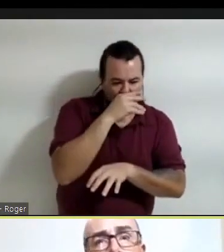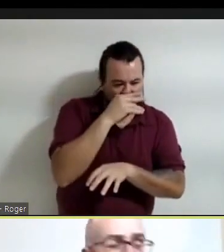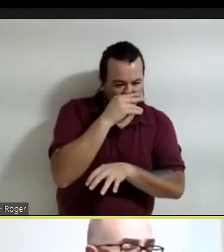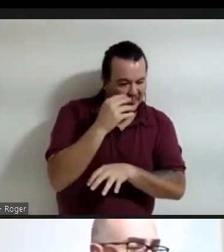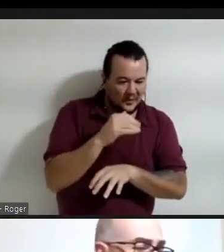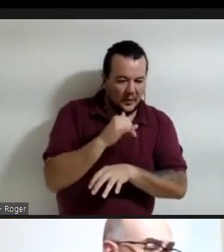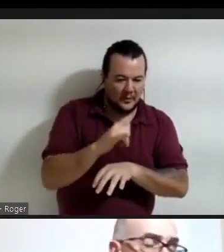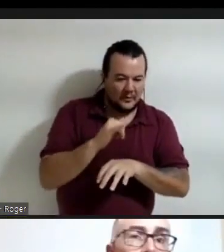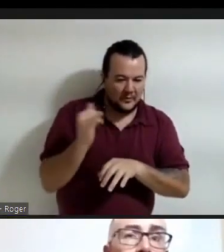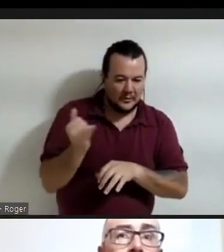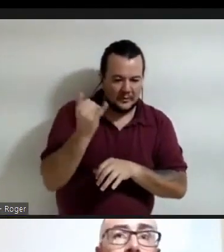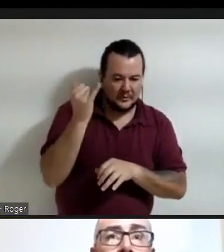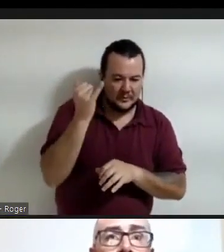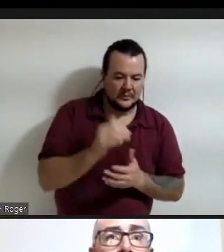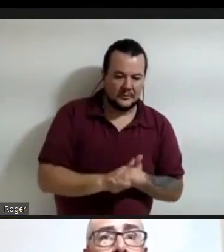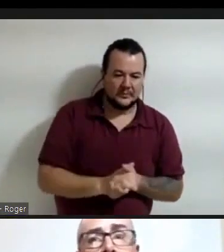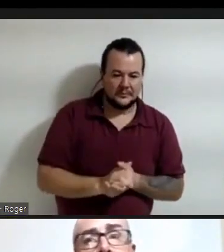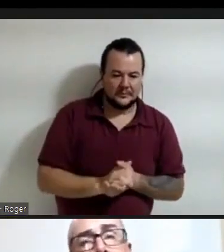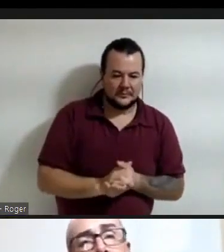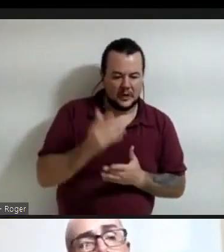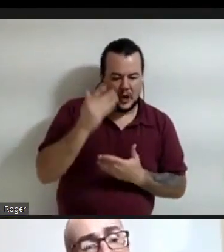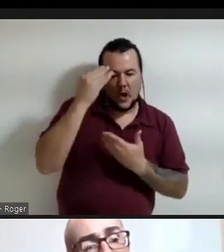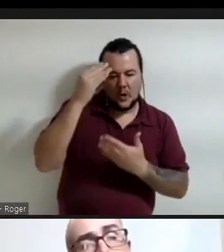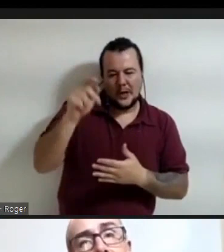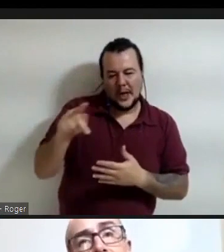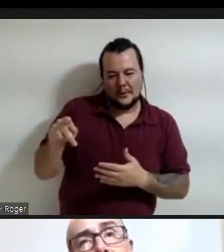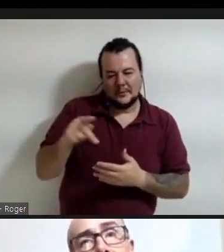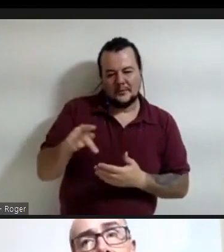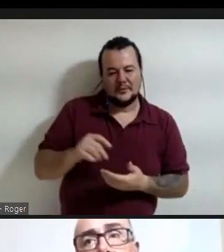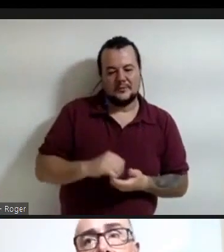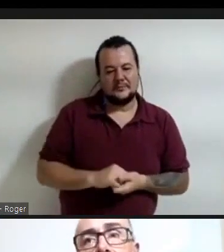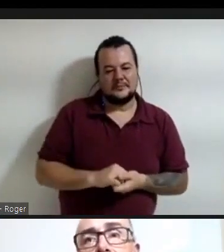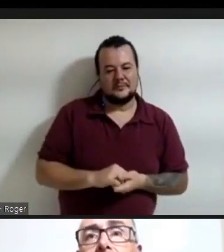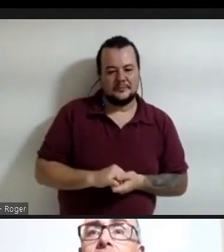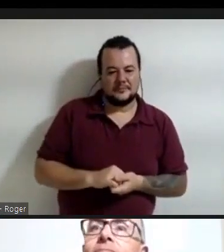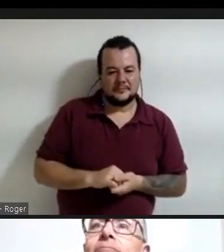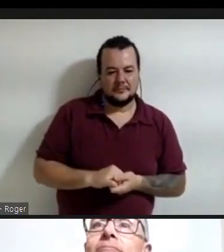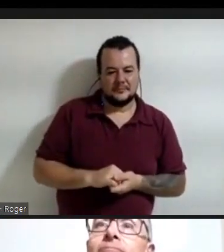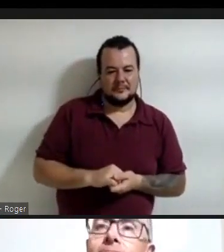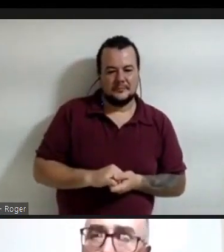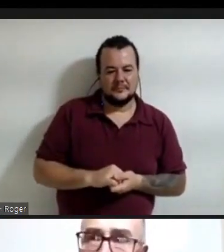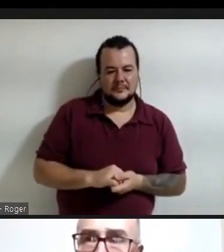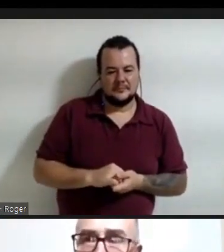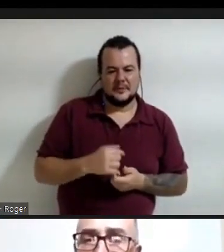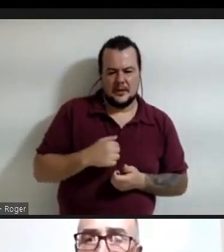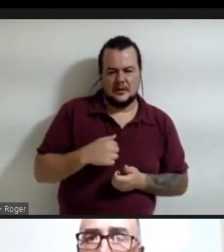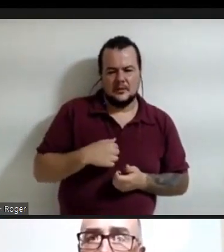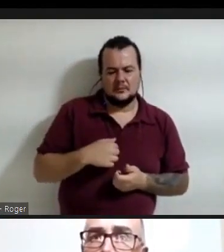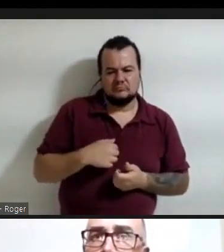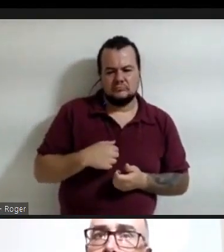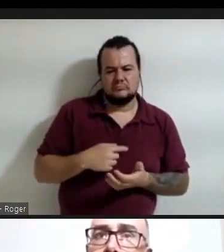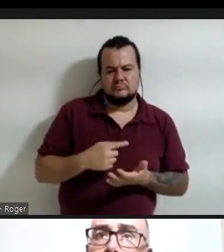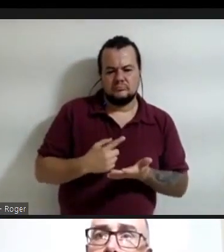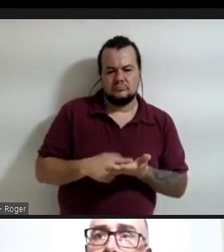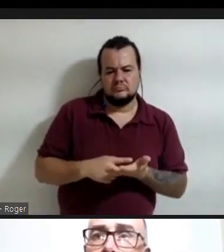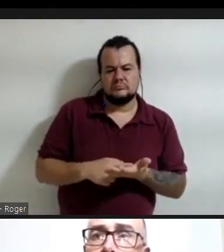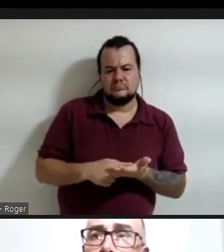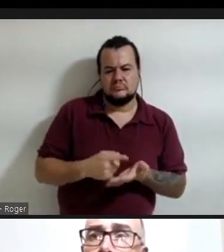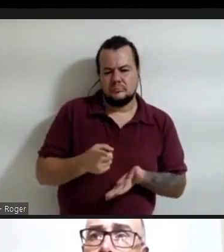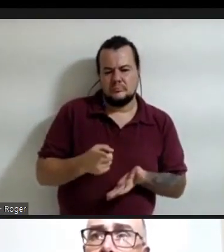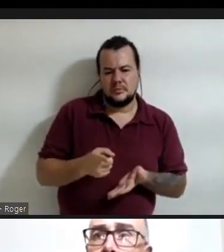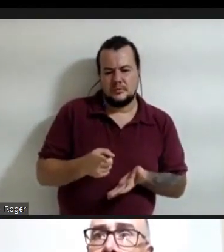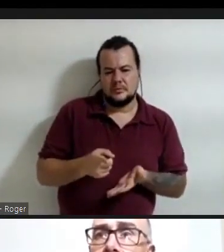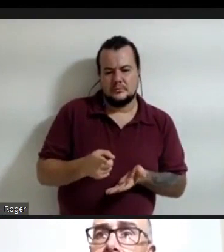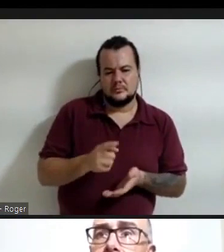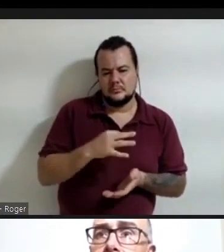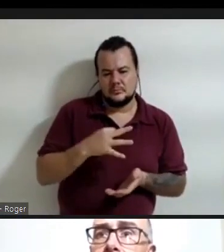Obrigada, Jorge. Sem dúvida. Eu concordo, assim, com todas